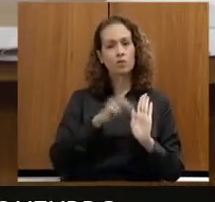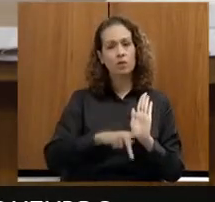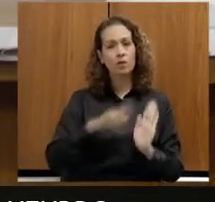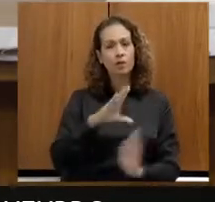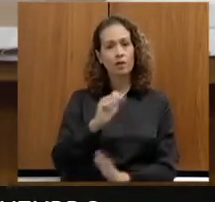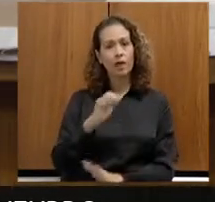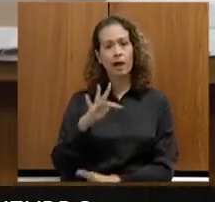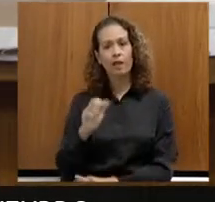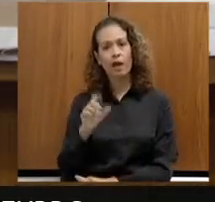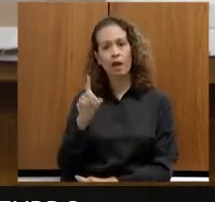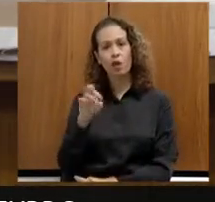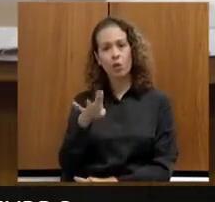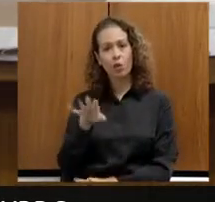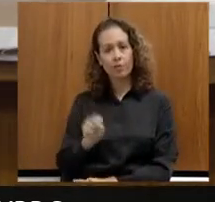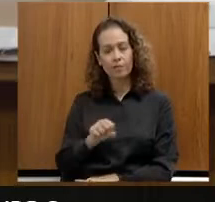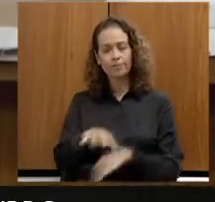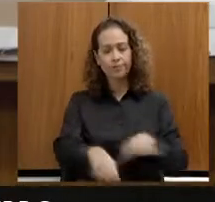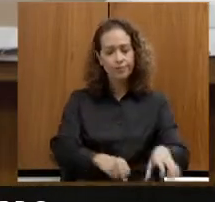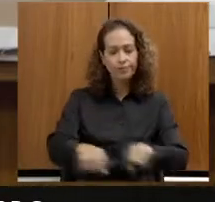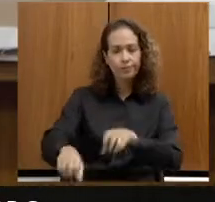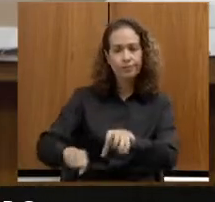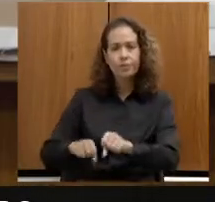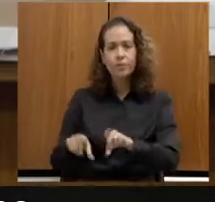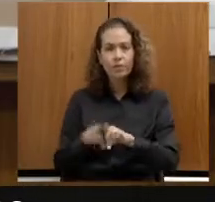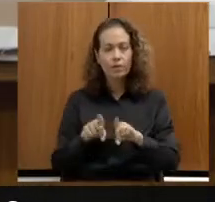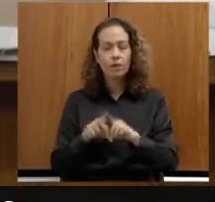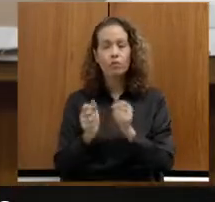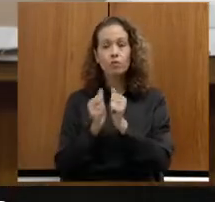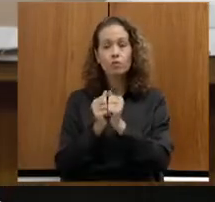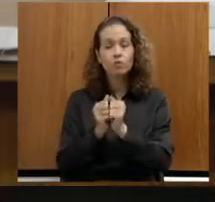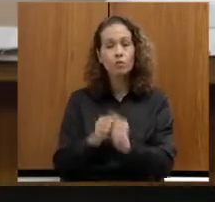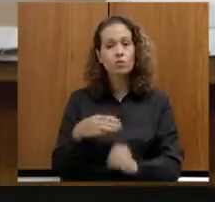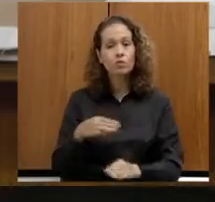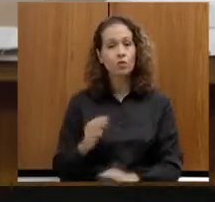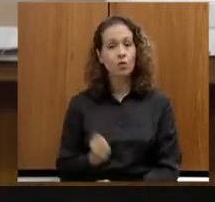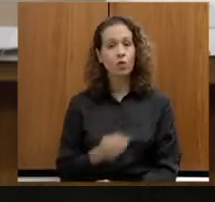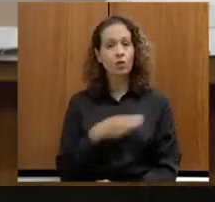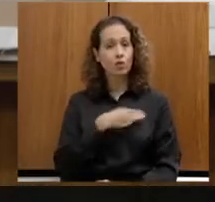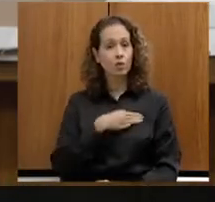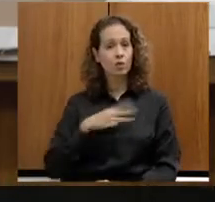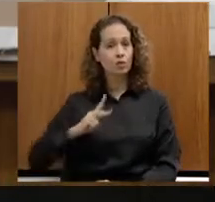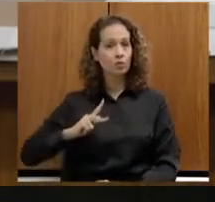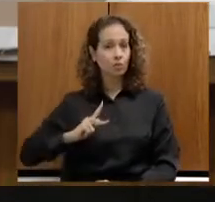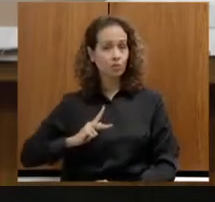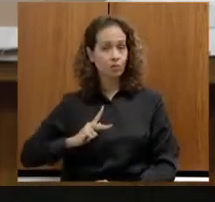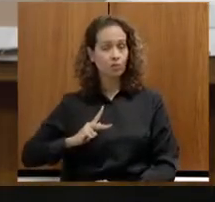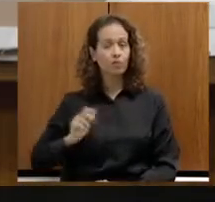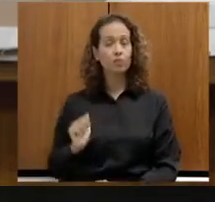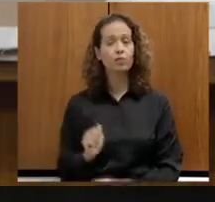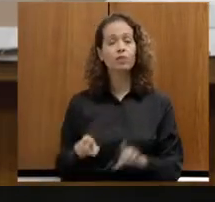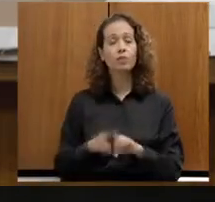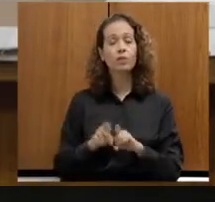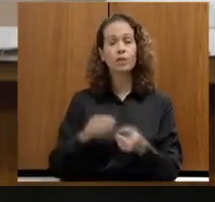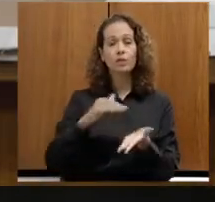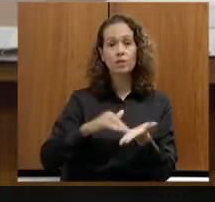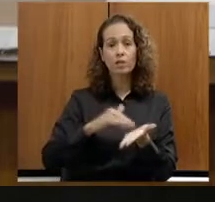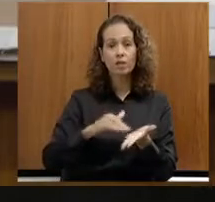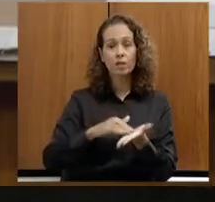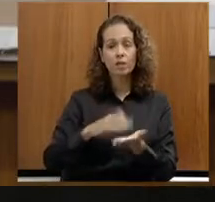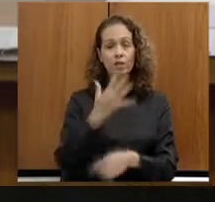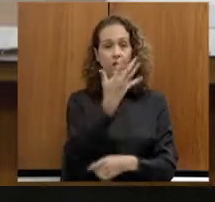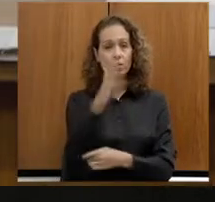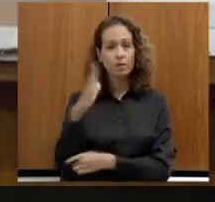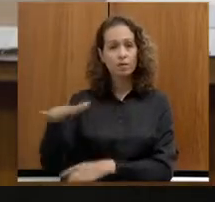junto com parceria com o Ministério Público e a Secretaria de Meio Ambiente.